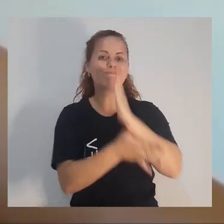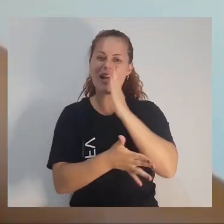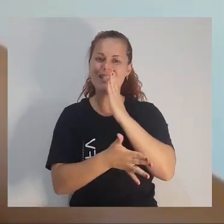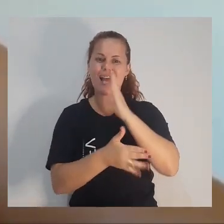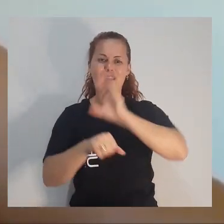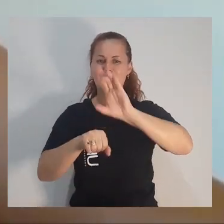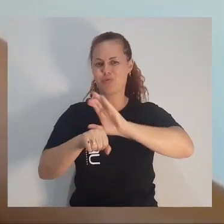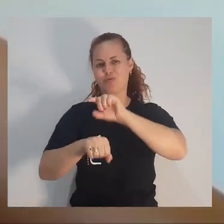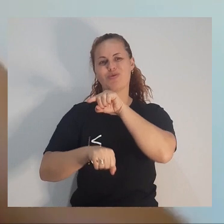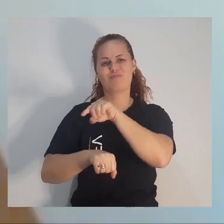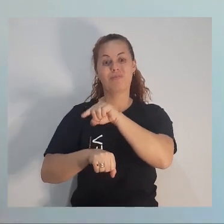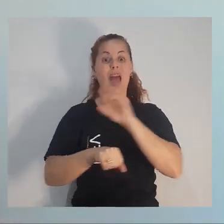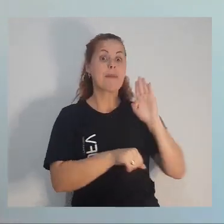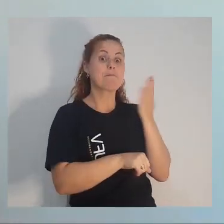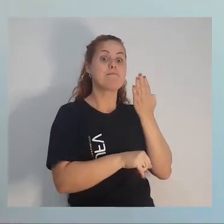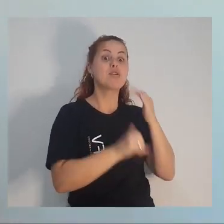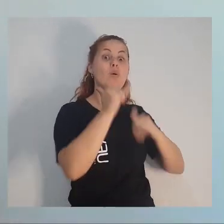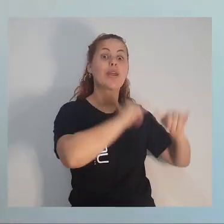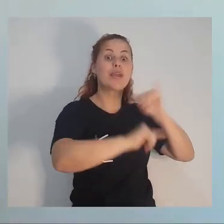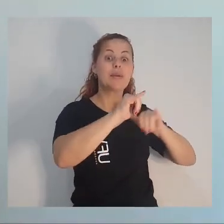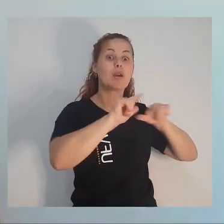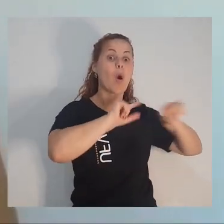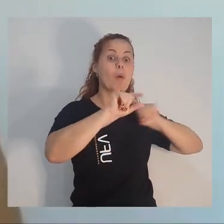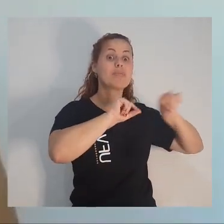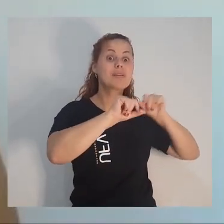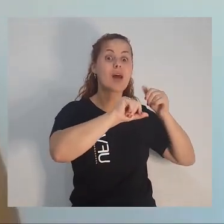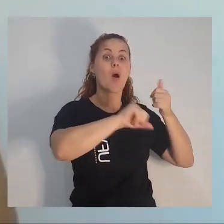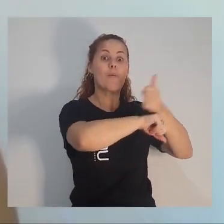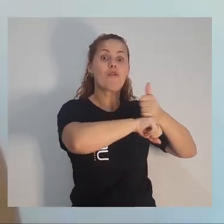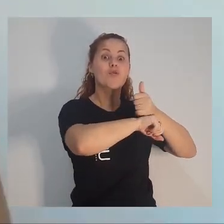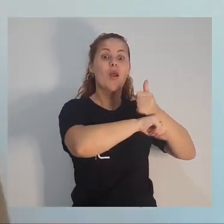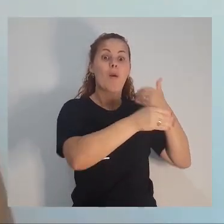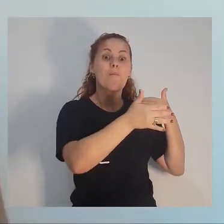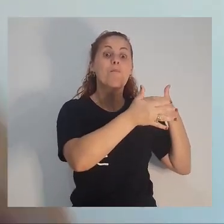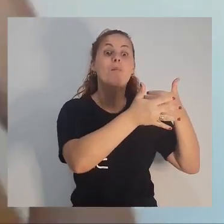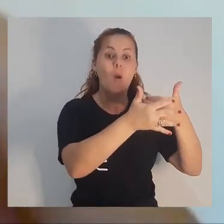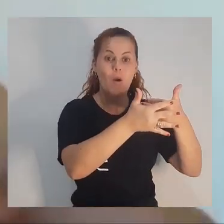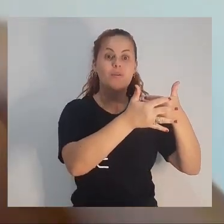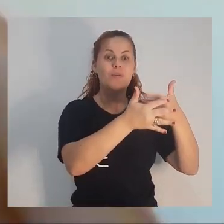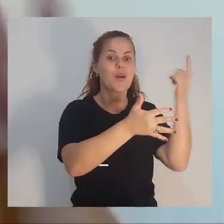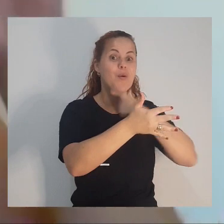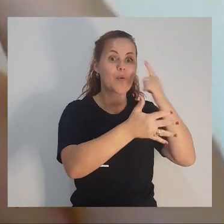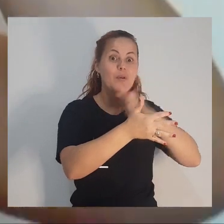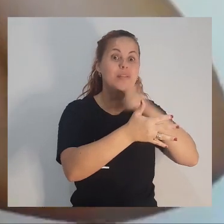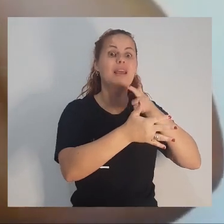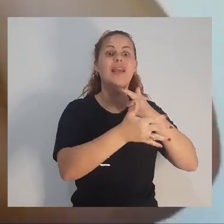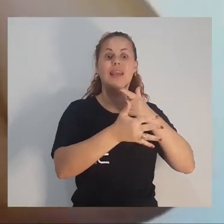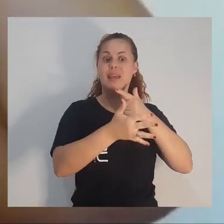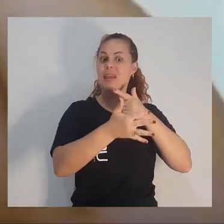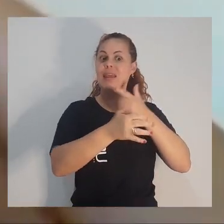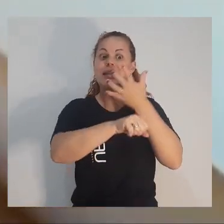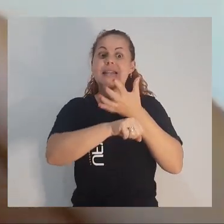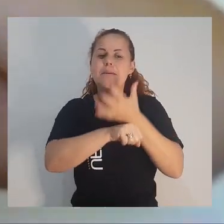curso. E bioquímica me pareceu uma opção muito próxima da que eu queria e que daria para eu cortar algumas disciplinas